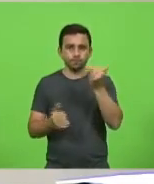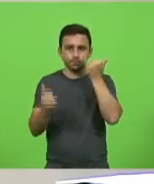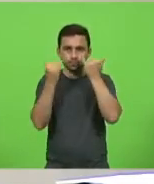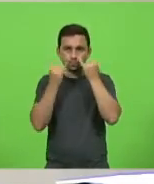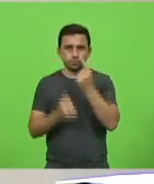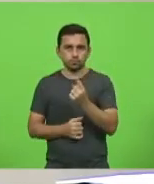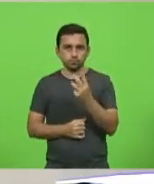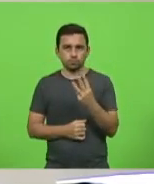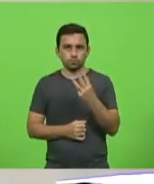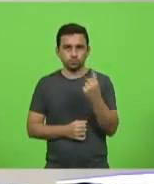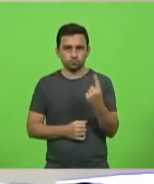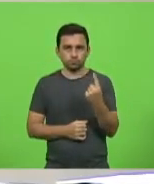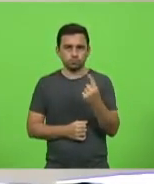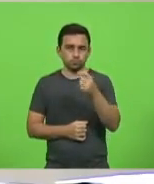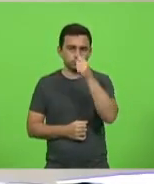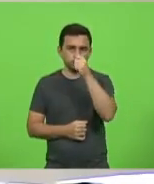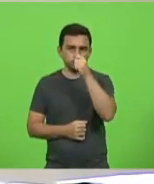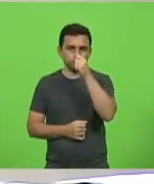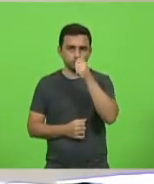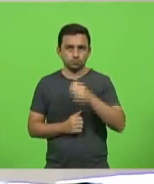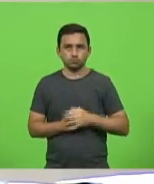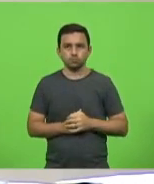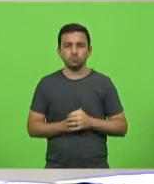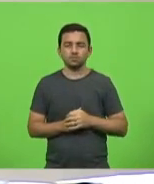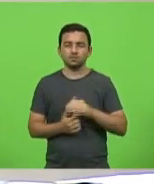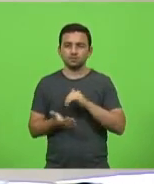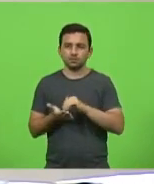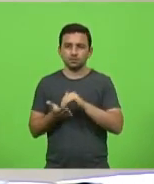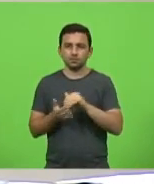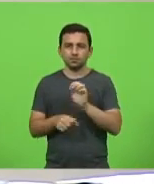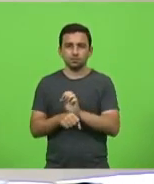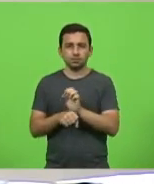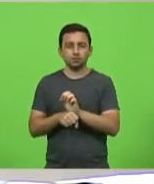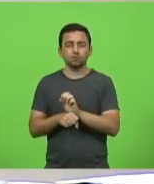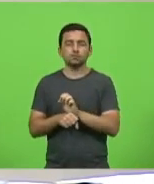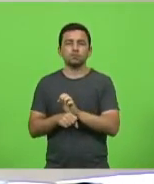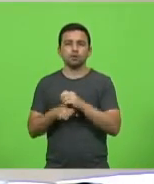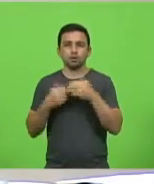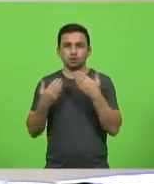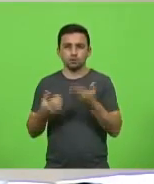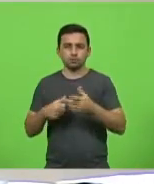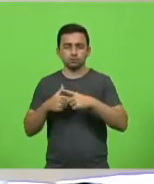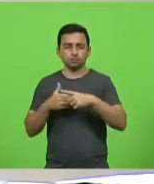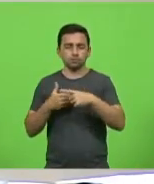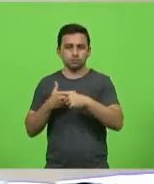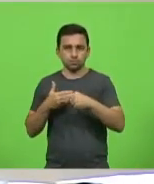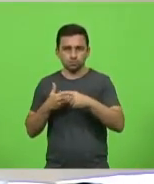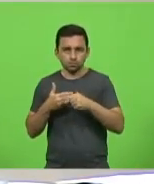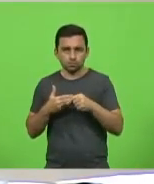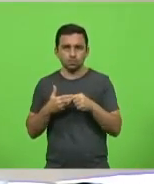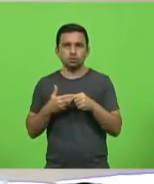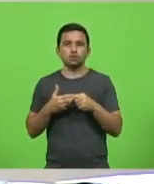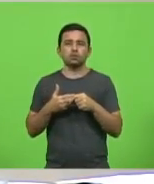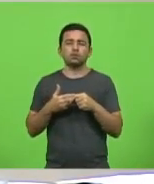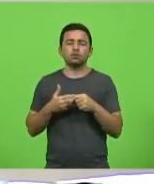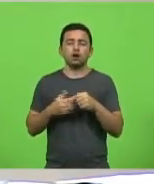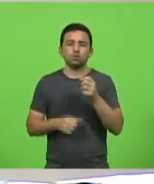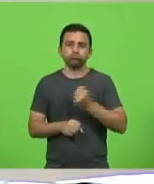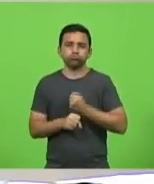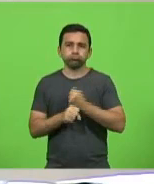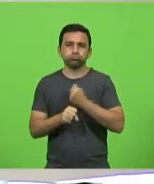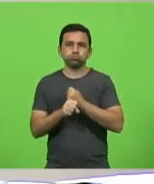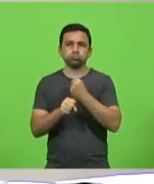131. Deputado João Amin. Solicita ao secretário do Estado da Casa Civil informações acerca da construção de um